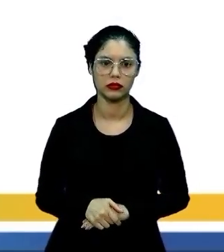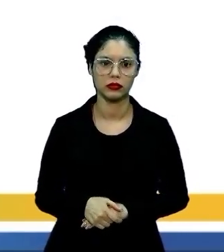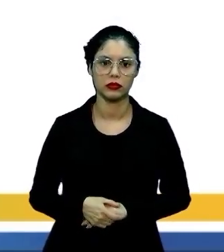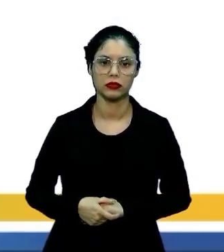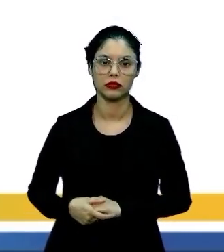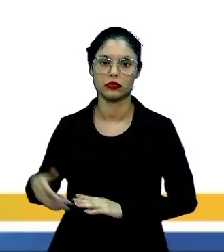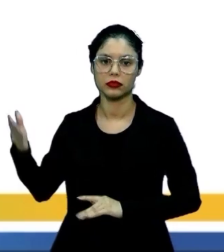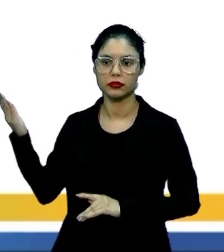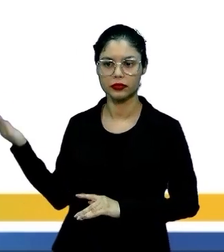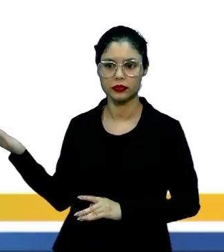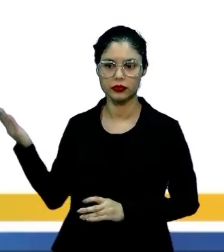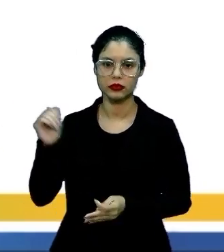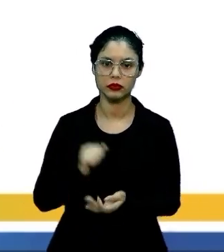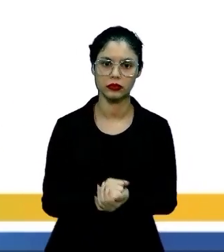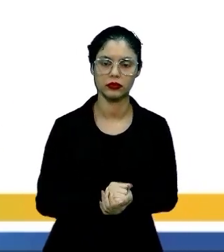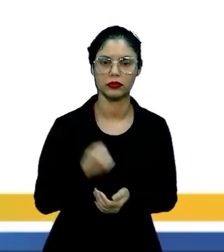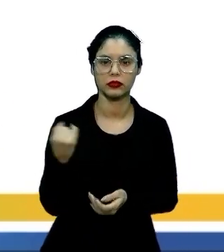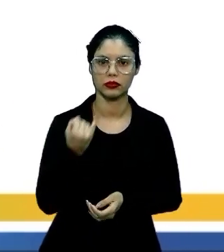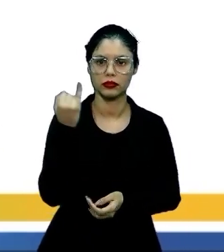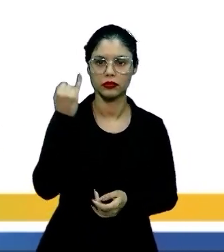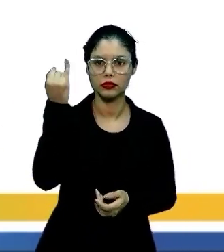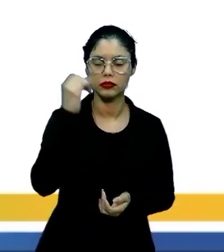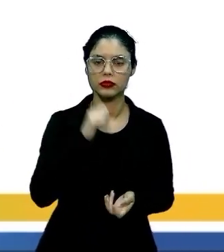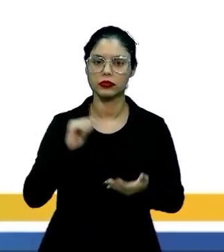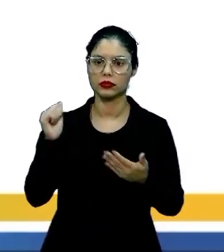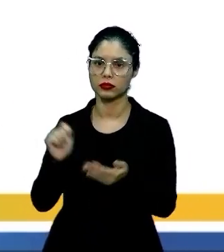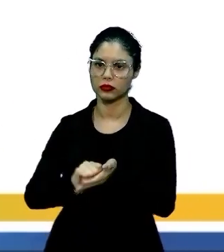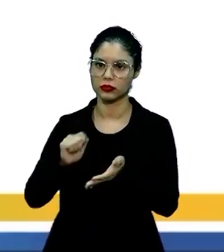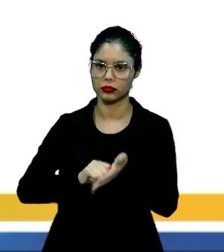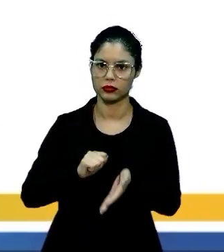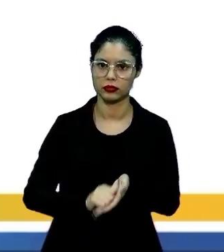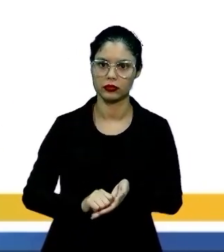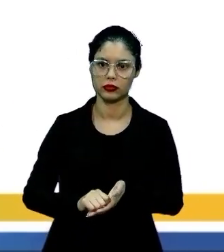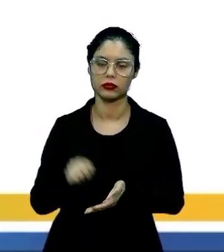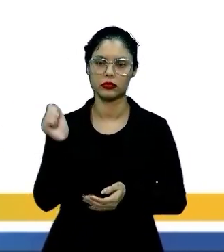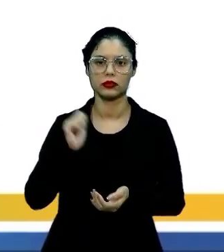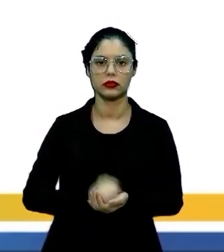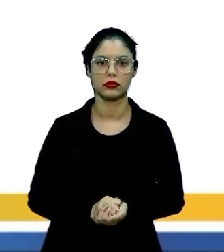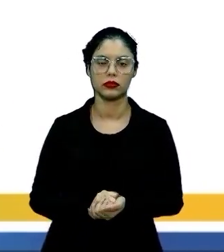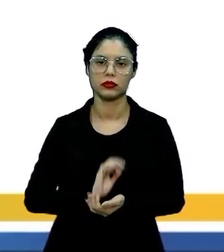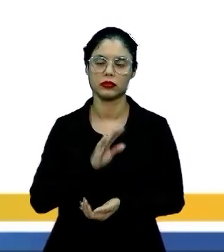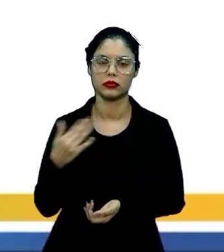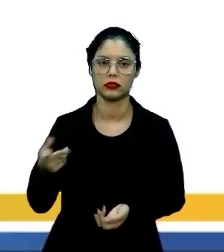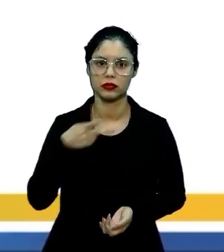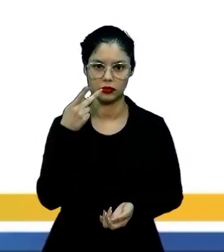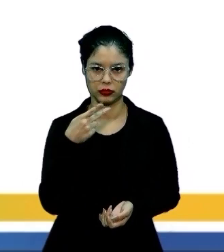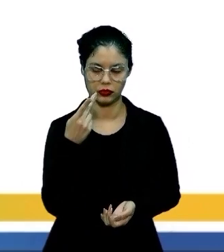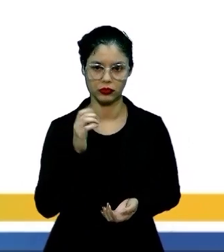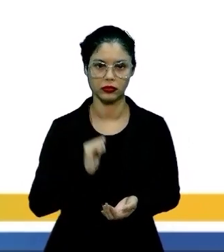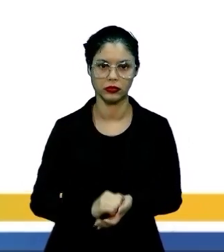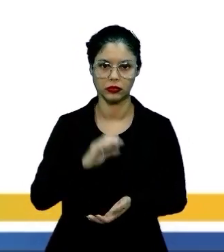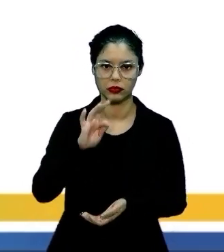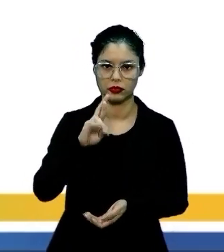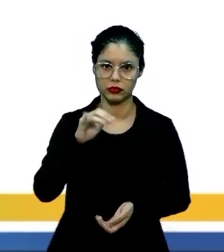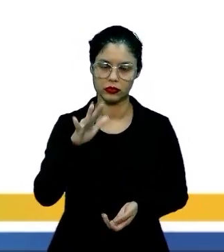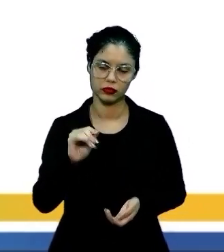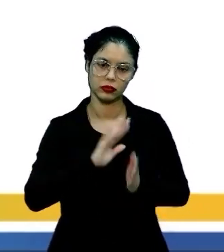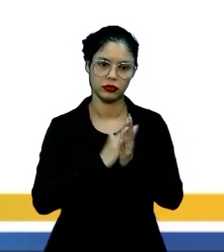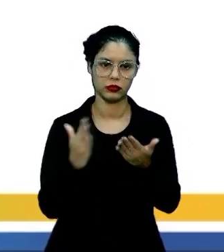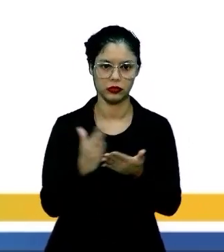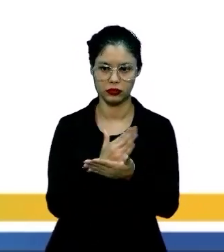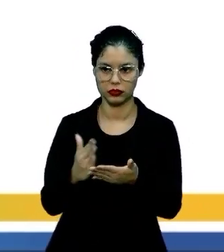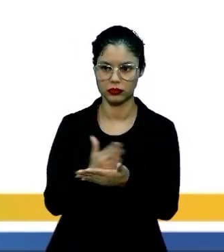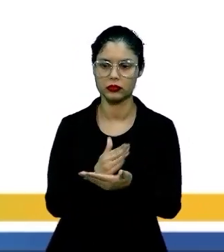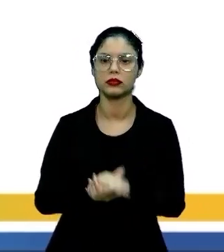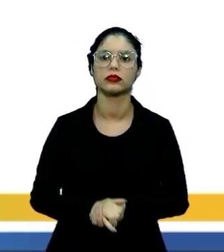Aqui, eu tenho as principais obras do realismo no Brasil. Quando a gente fala de obras do realismo no